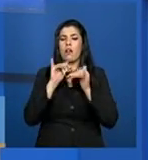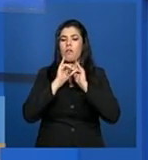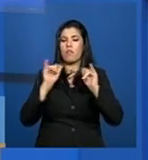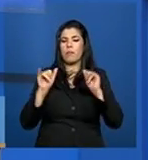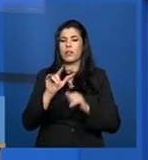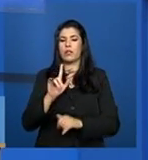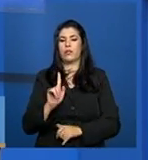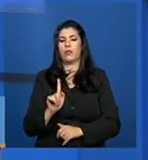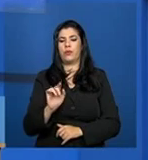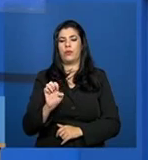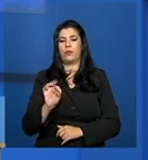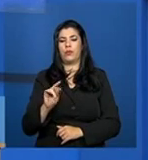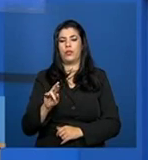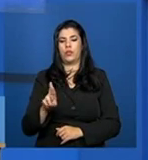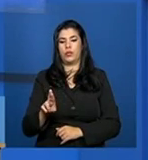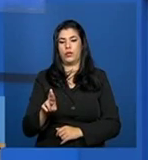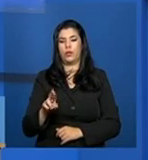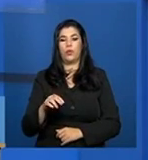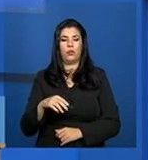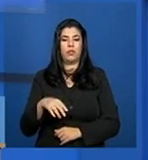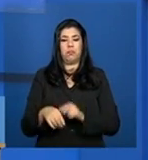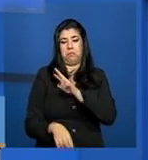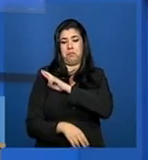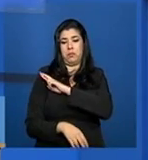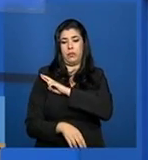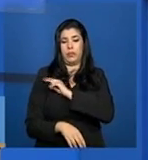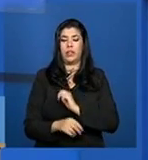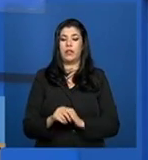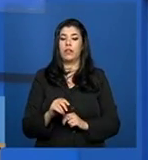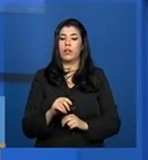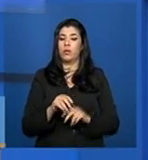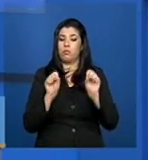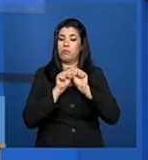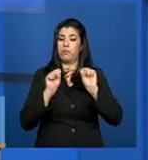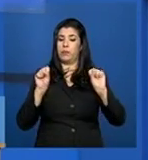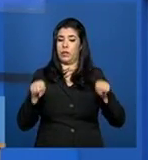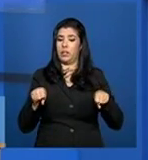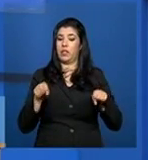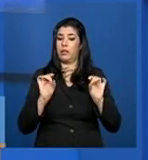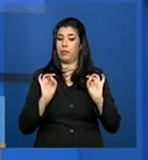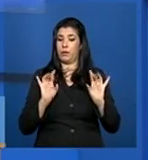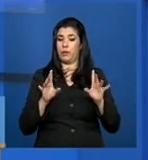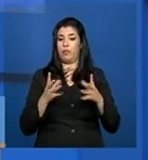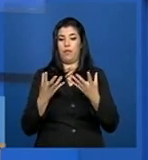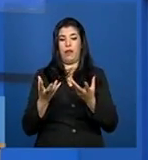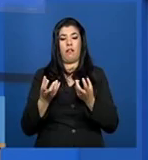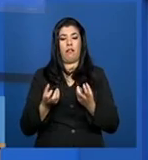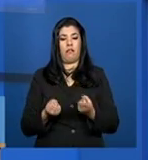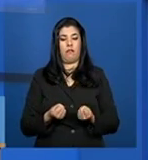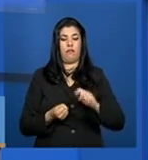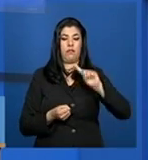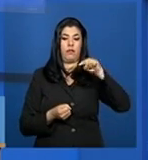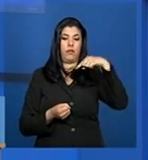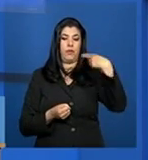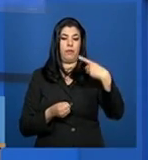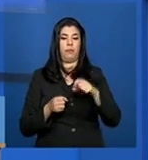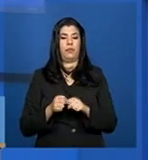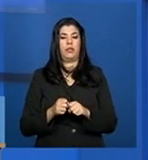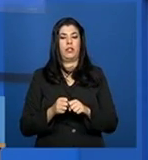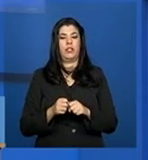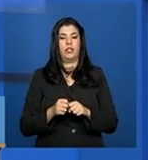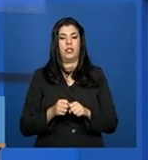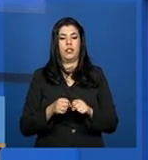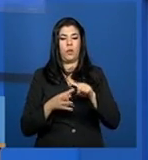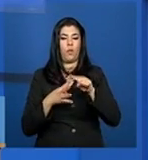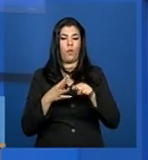A gente considera que ela só... o sistema só considera ela concluída após salvar as questões,